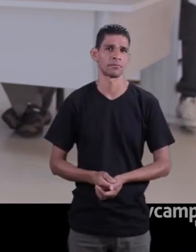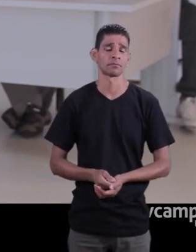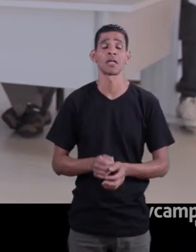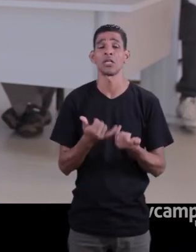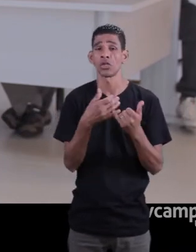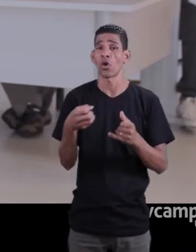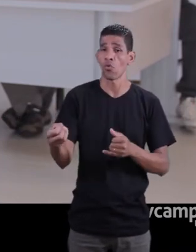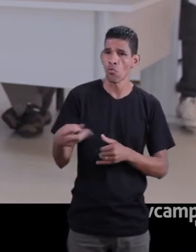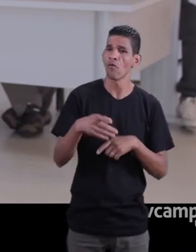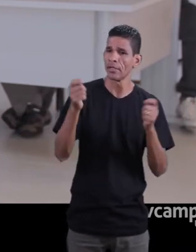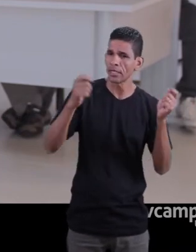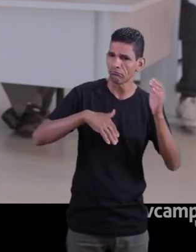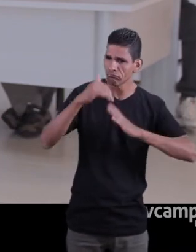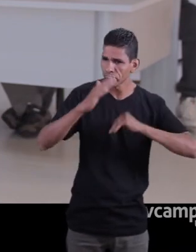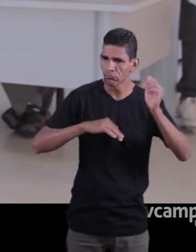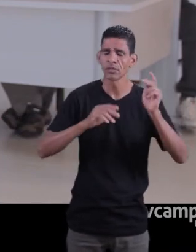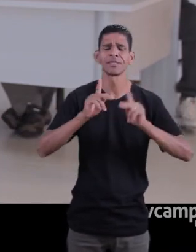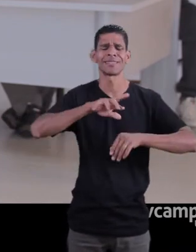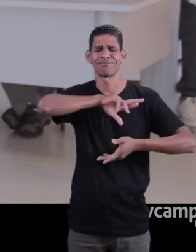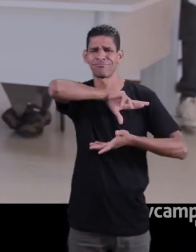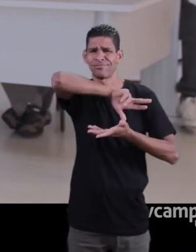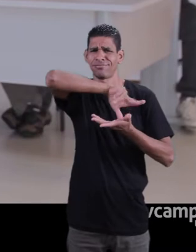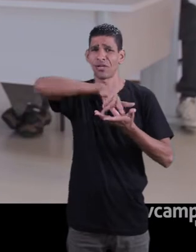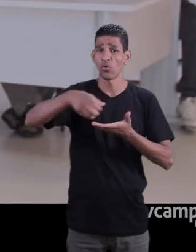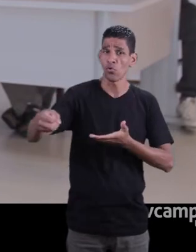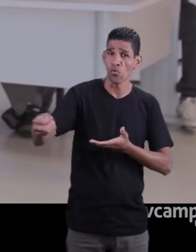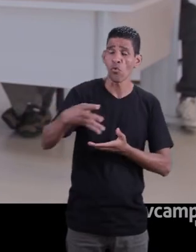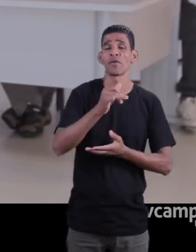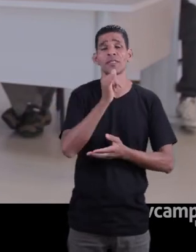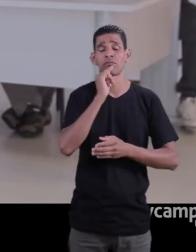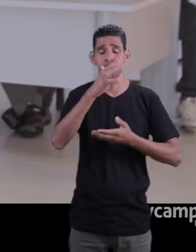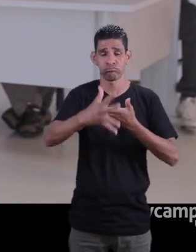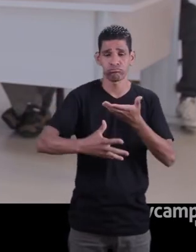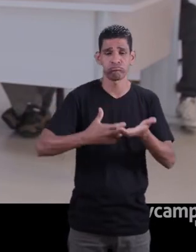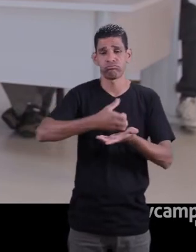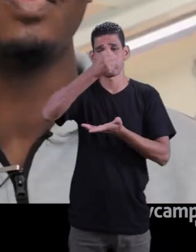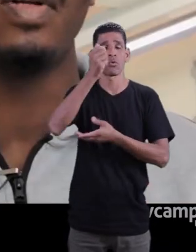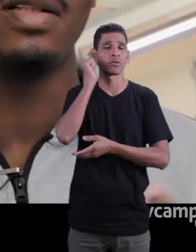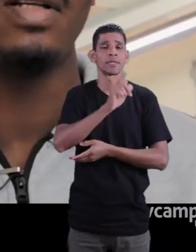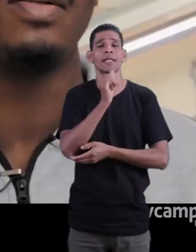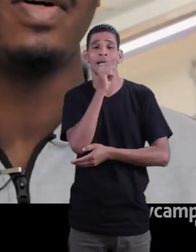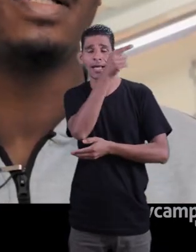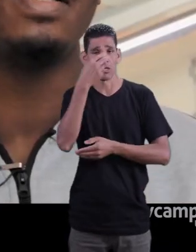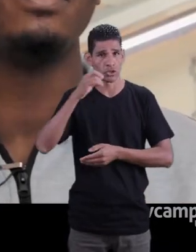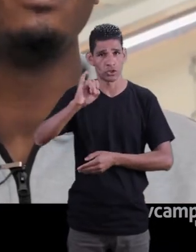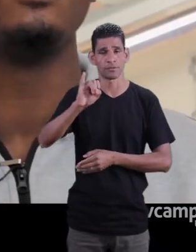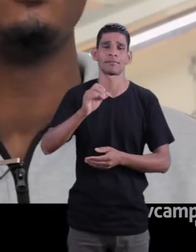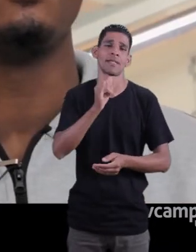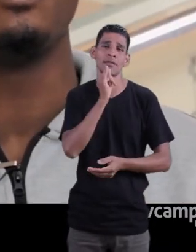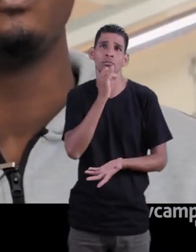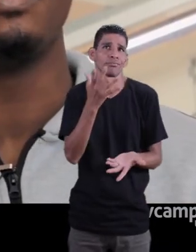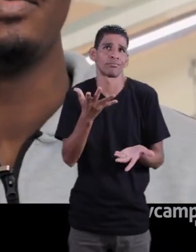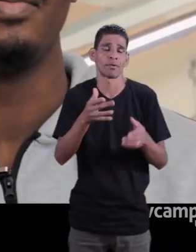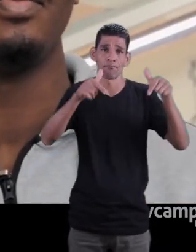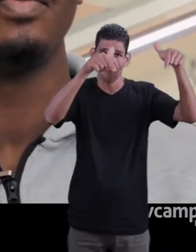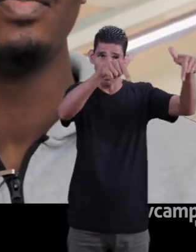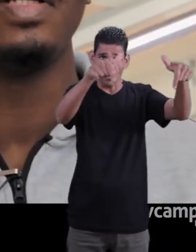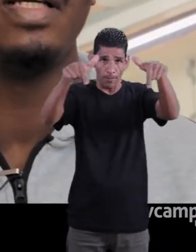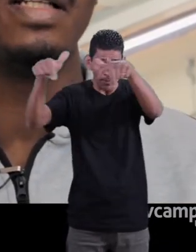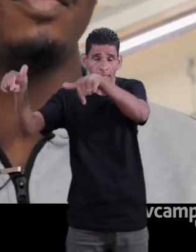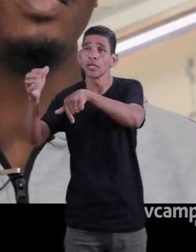de energia, porque tem várias fontes de energia renováveis que não estão sendo exploradas lá no Haiti, como